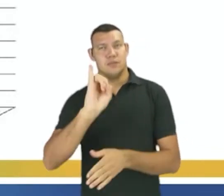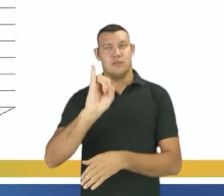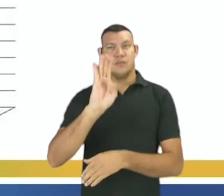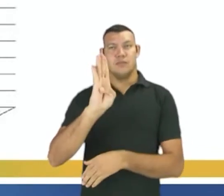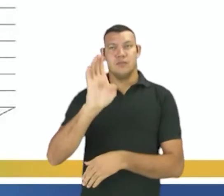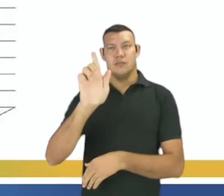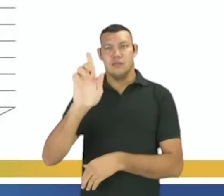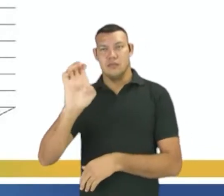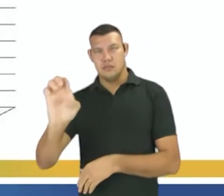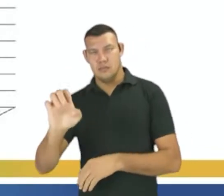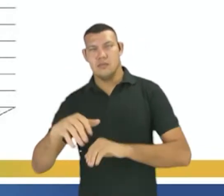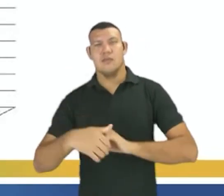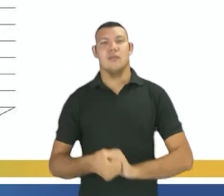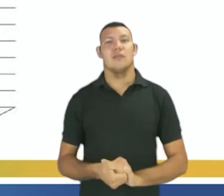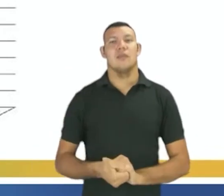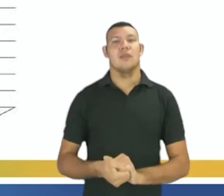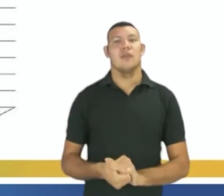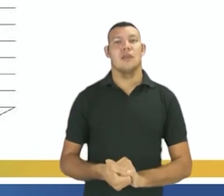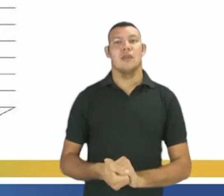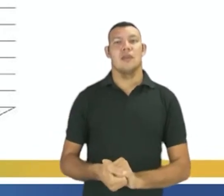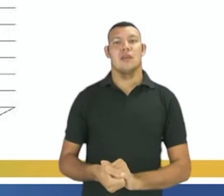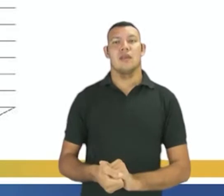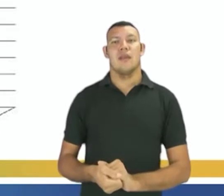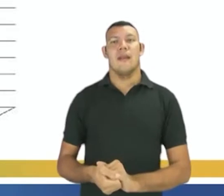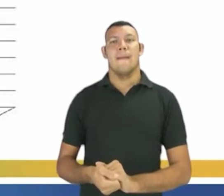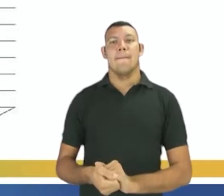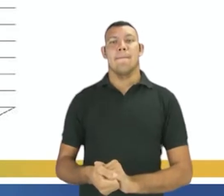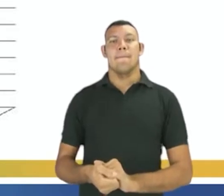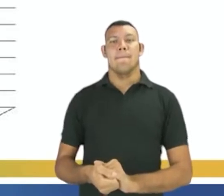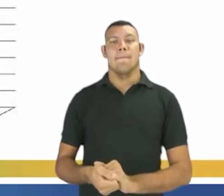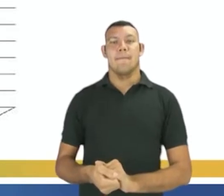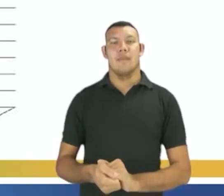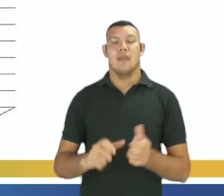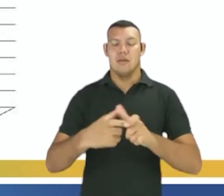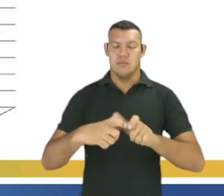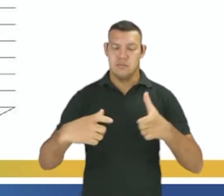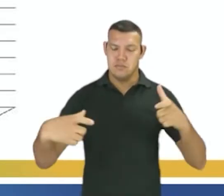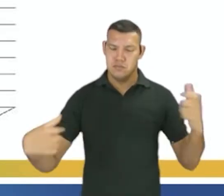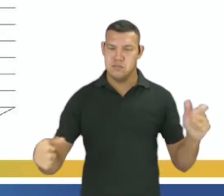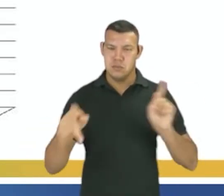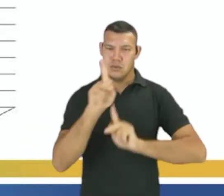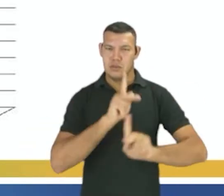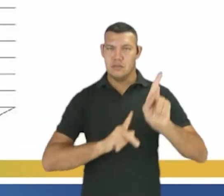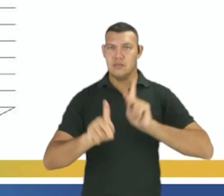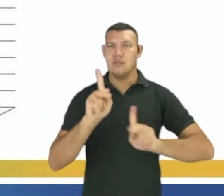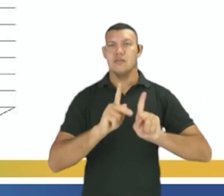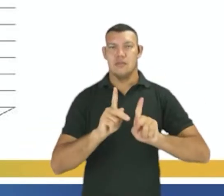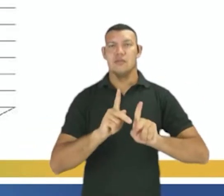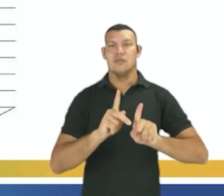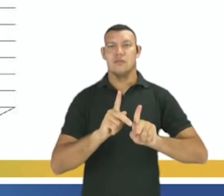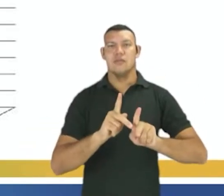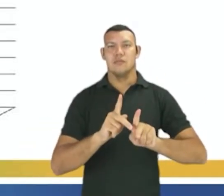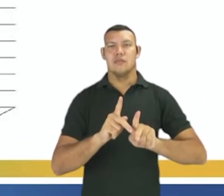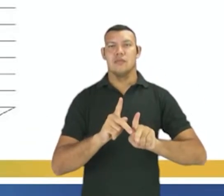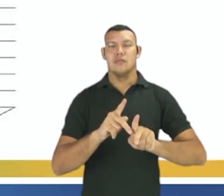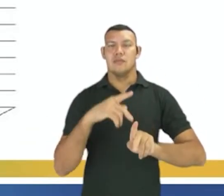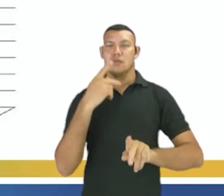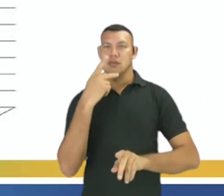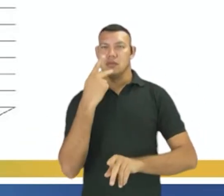vocês podem observar, em 2010 a maioria da população auto-declarava como branco,